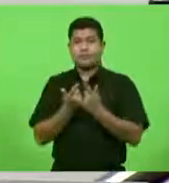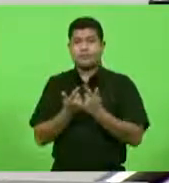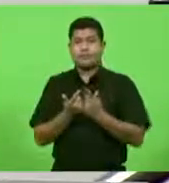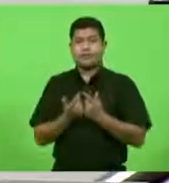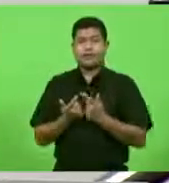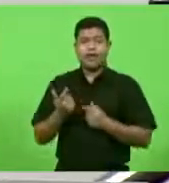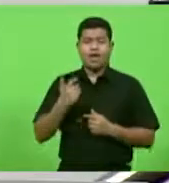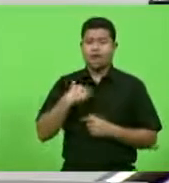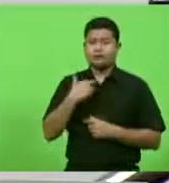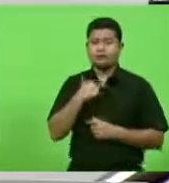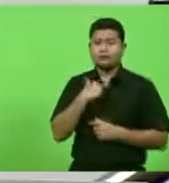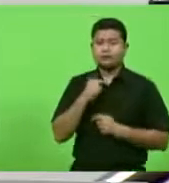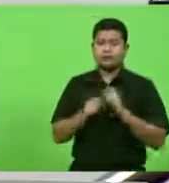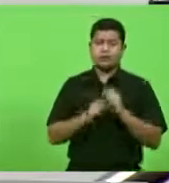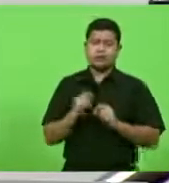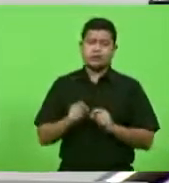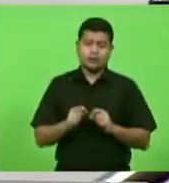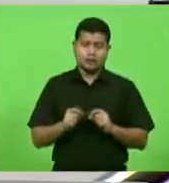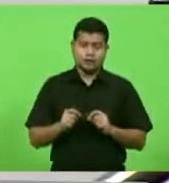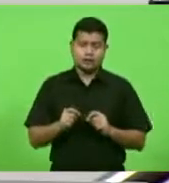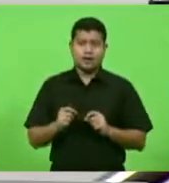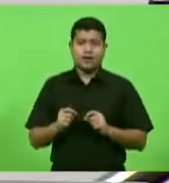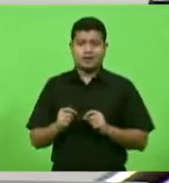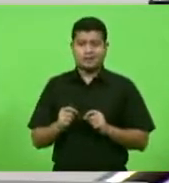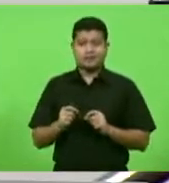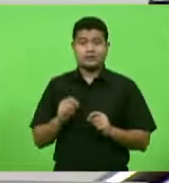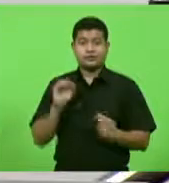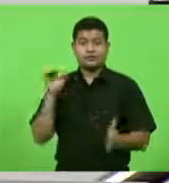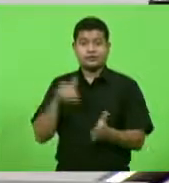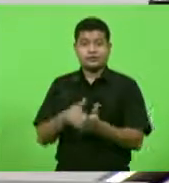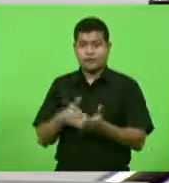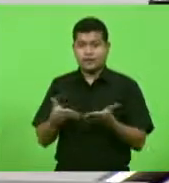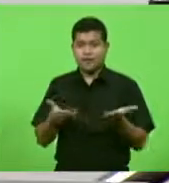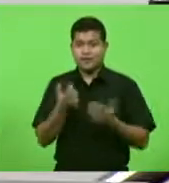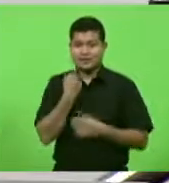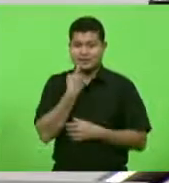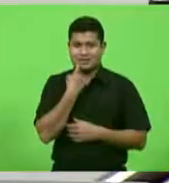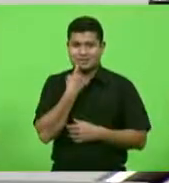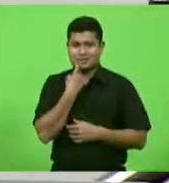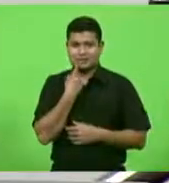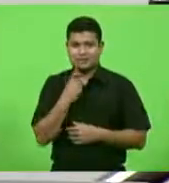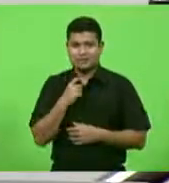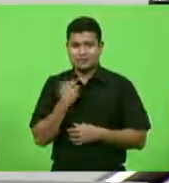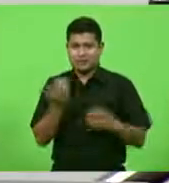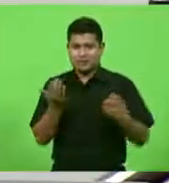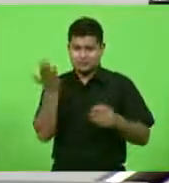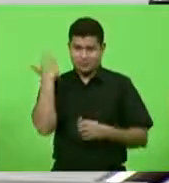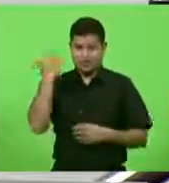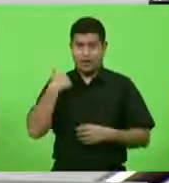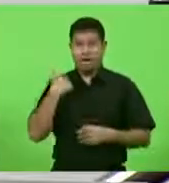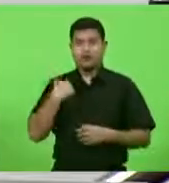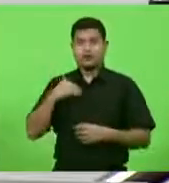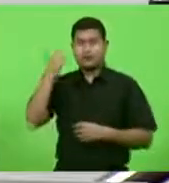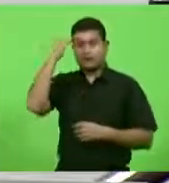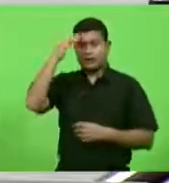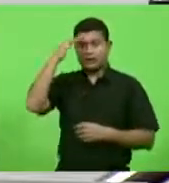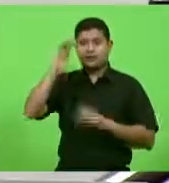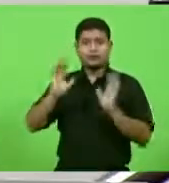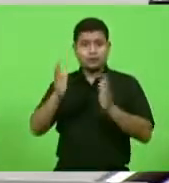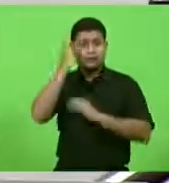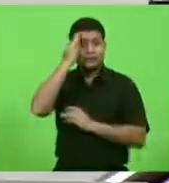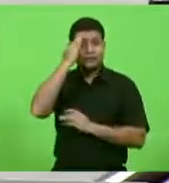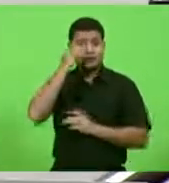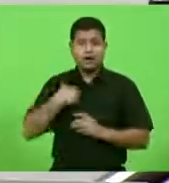poderia chegar no julgamento de sexta-feira sabendo de tudo isso e fazer de conta que nada de errado